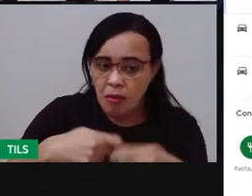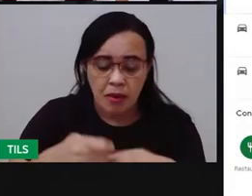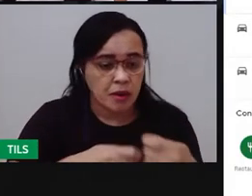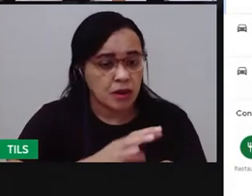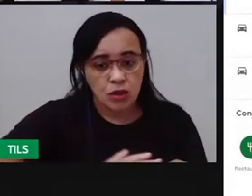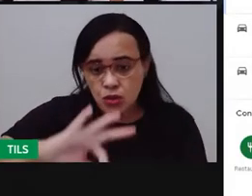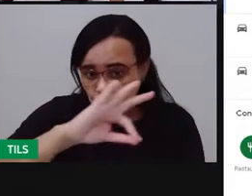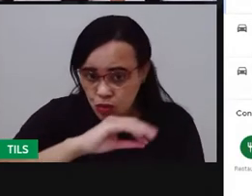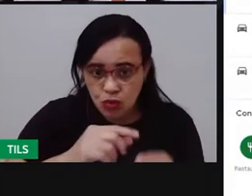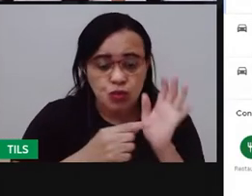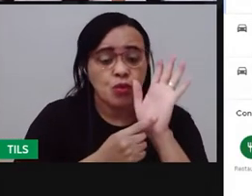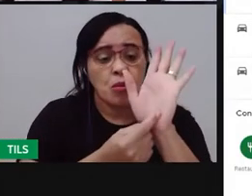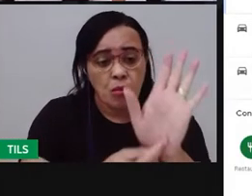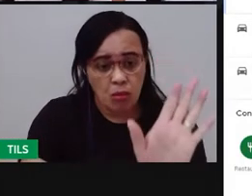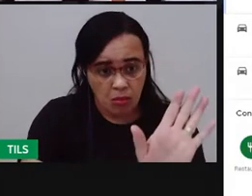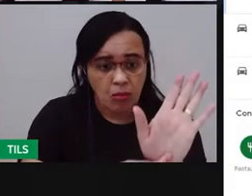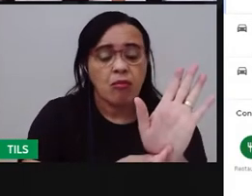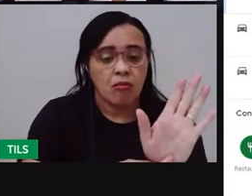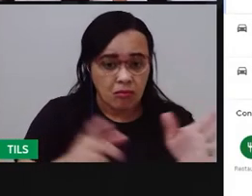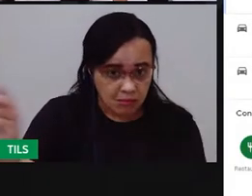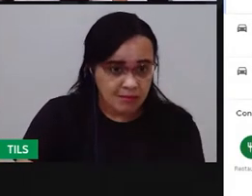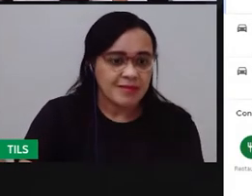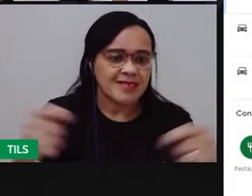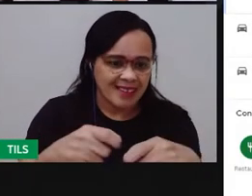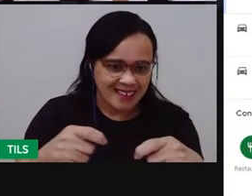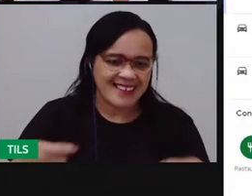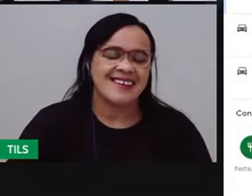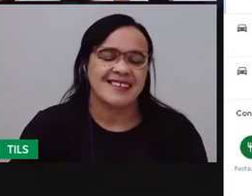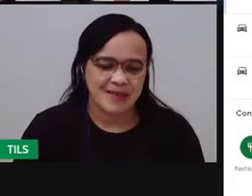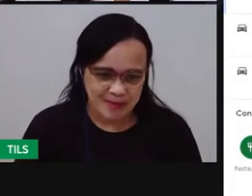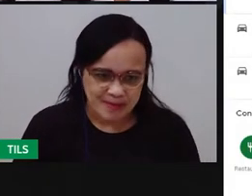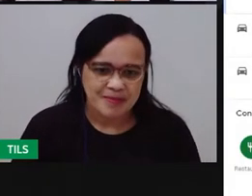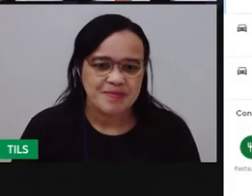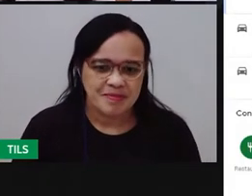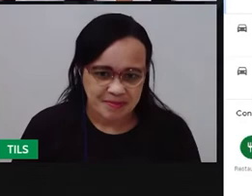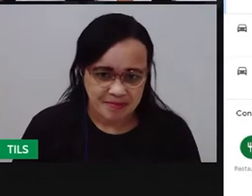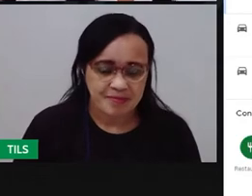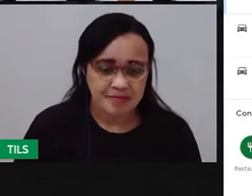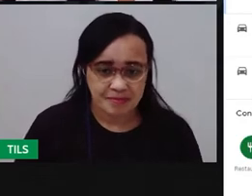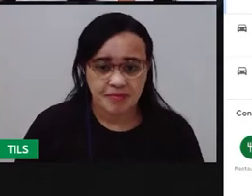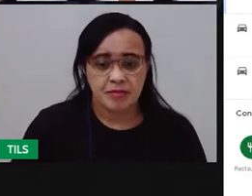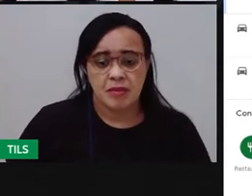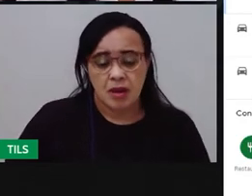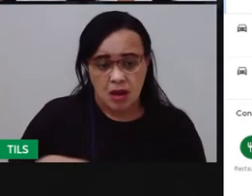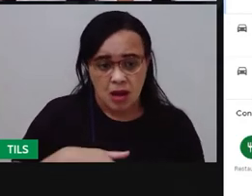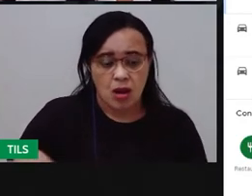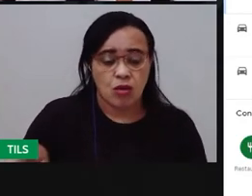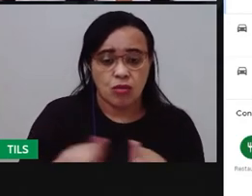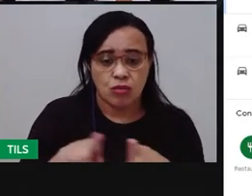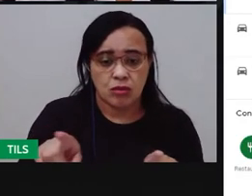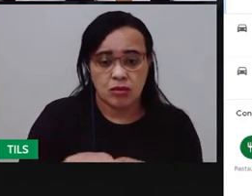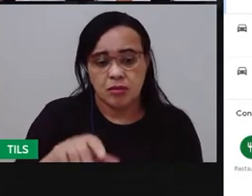aqui ela está mostrando a Avenida Presidente Dutra.